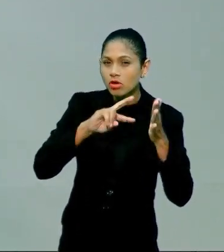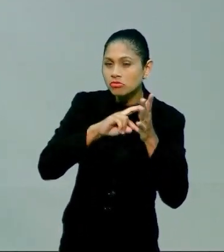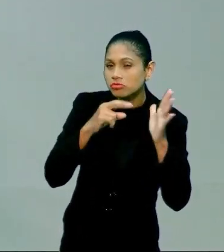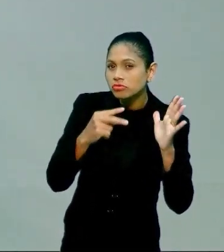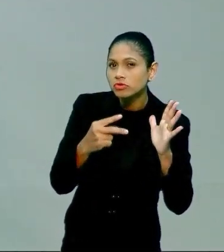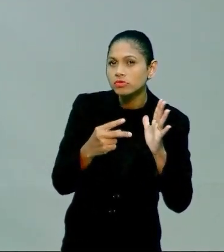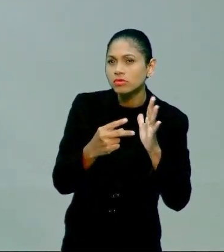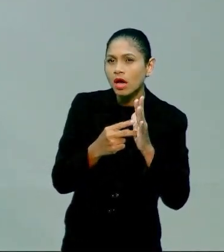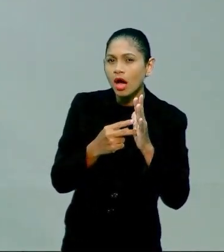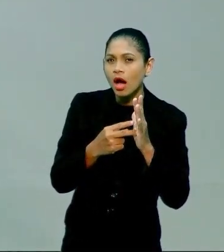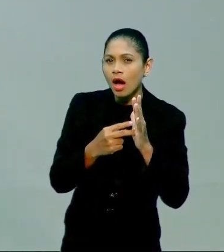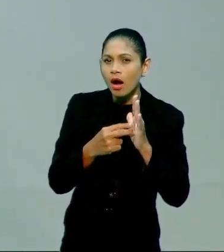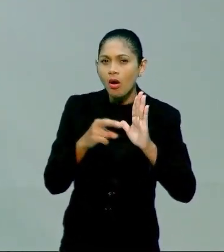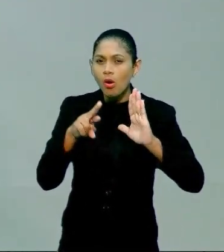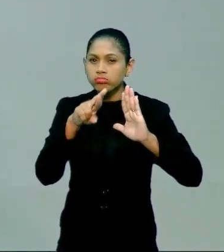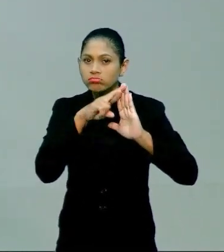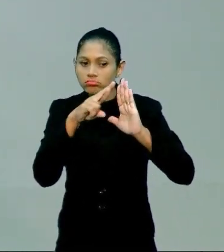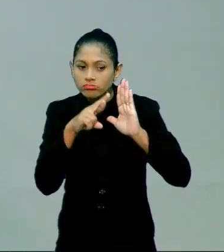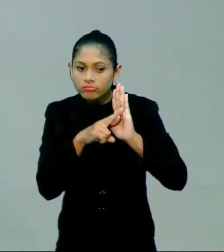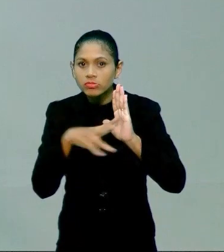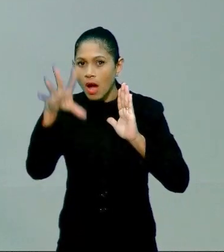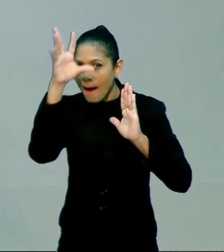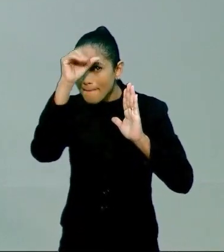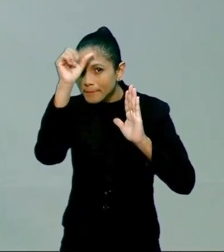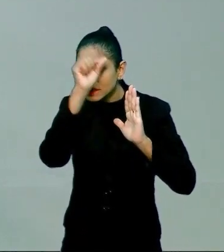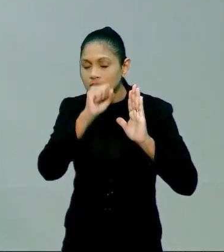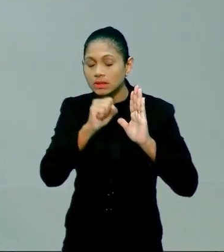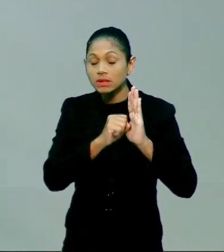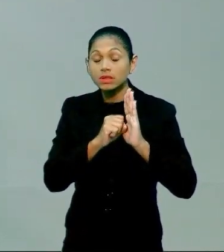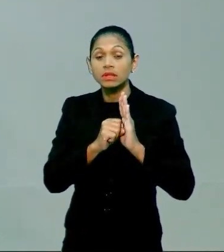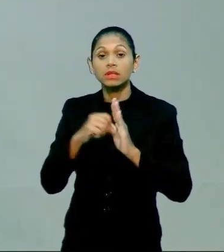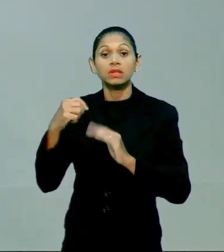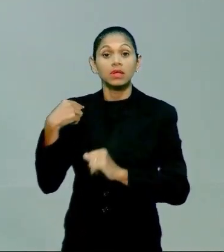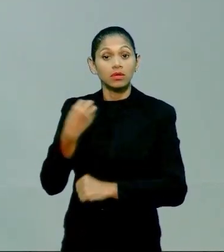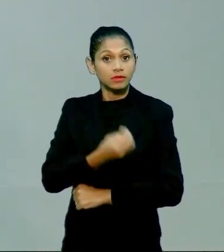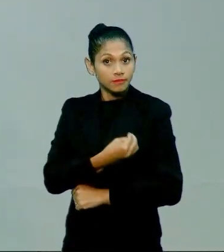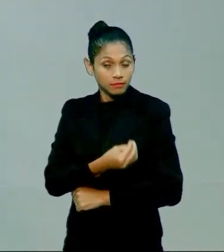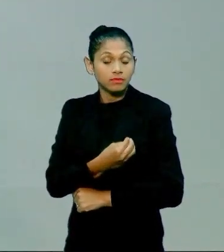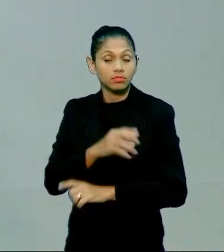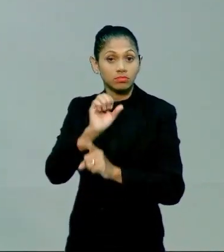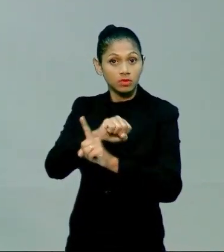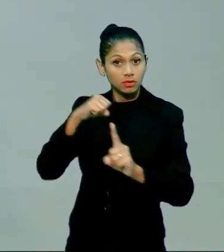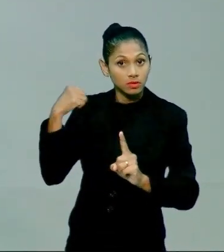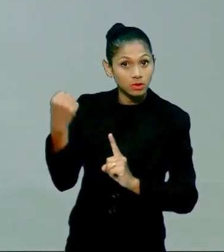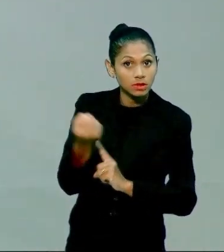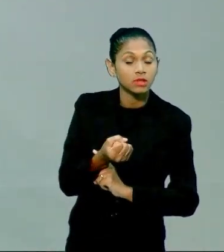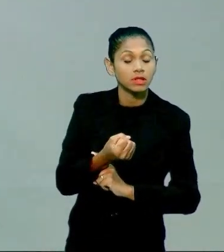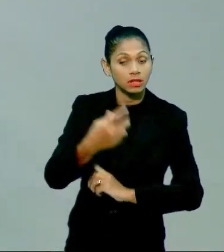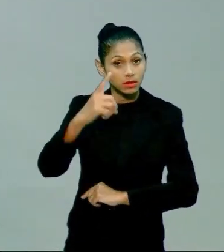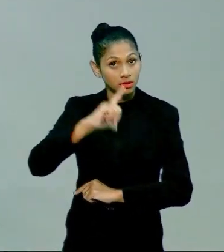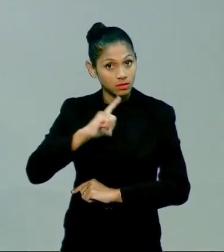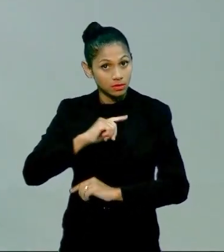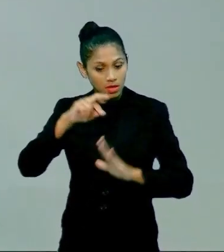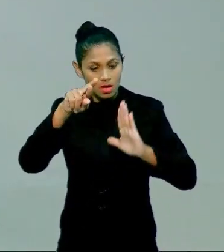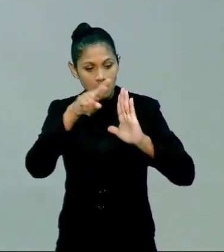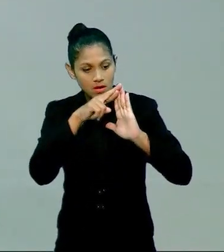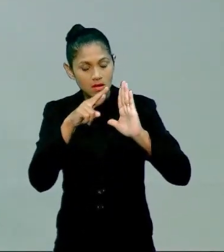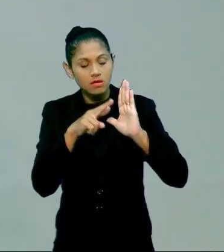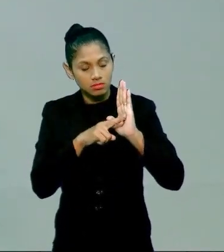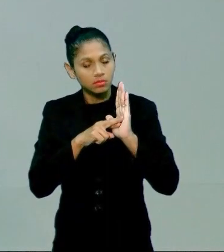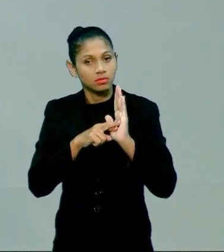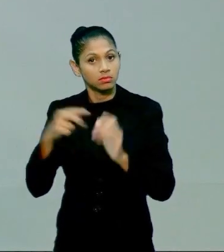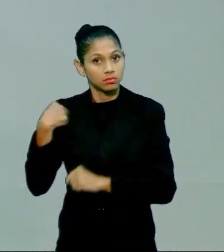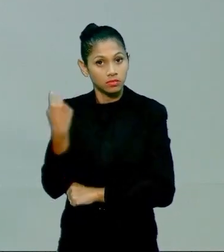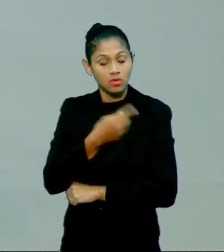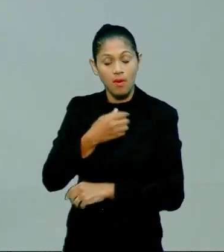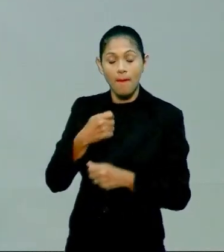regras. E quando a gente pensa em uma sociedade que vive regida por leis, a gente tem que respeitar o quê? as regras. Então é nesse conceito que